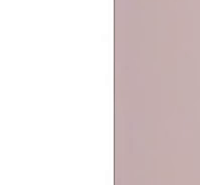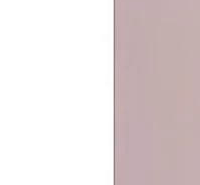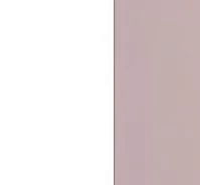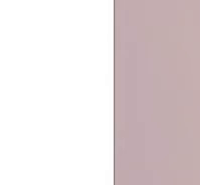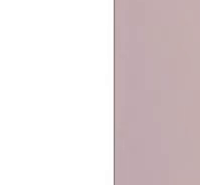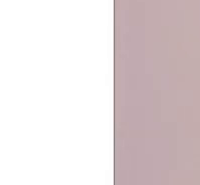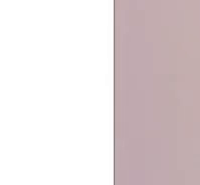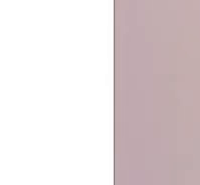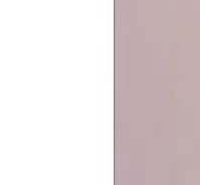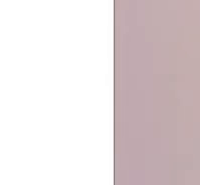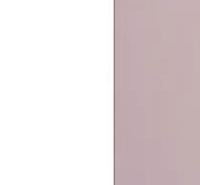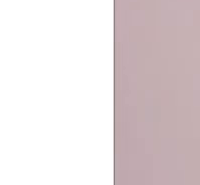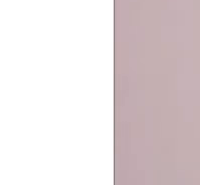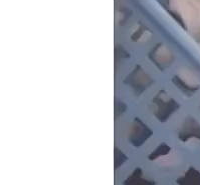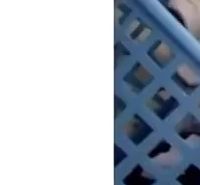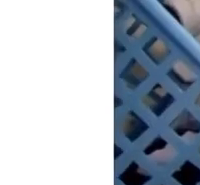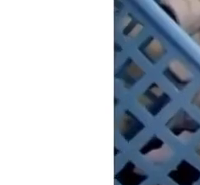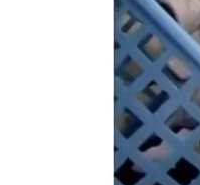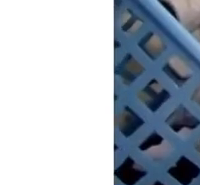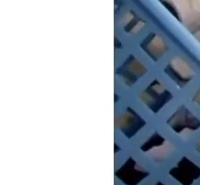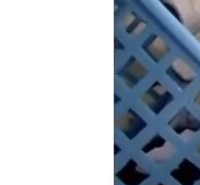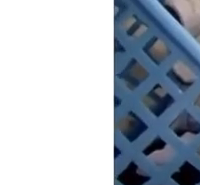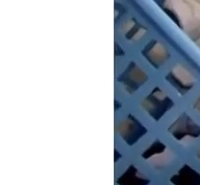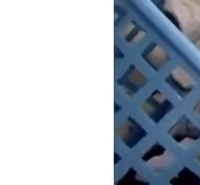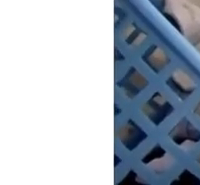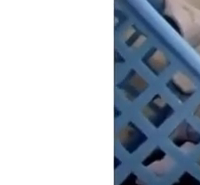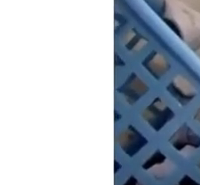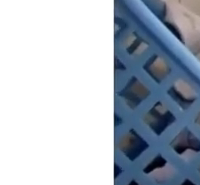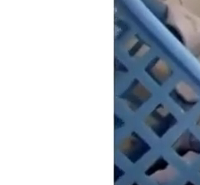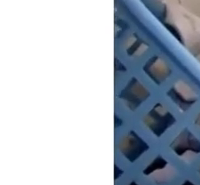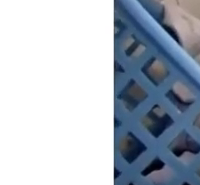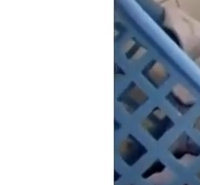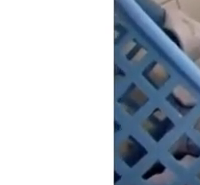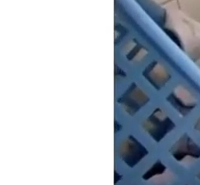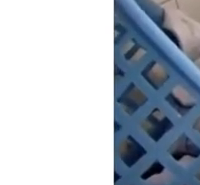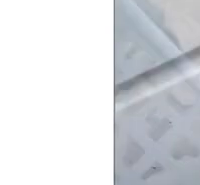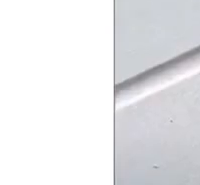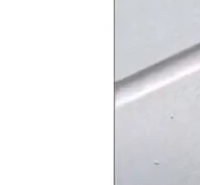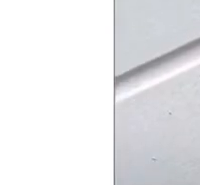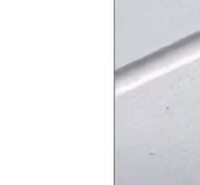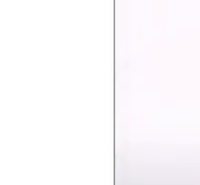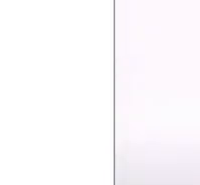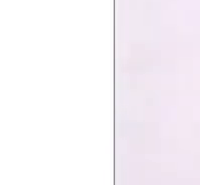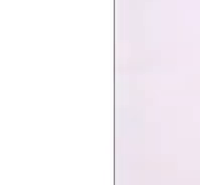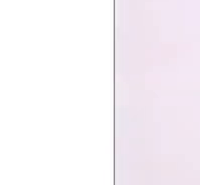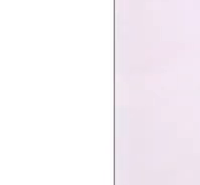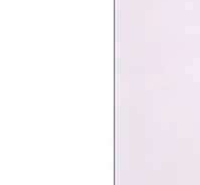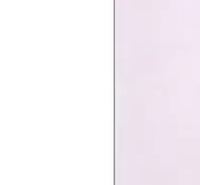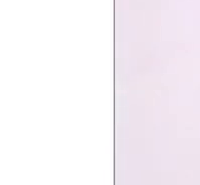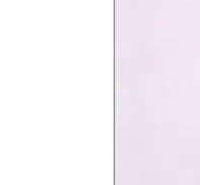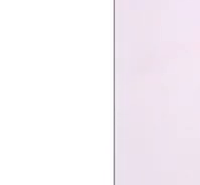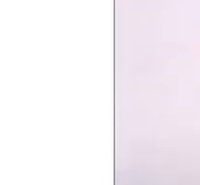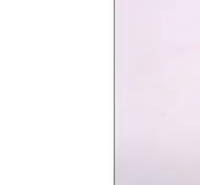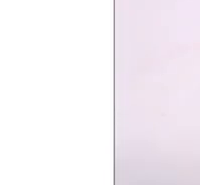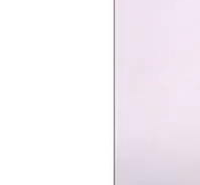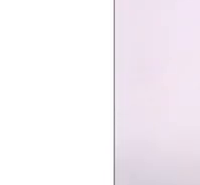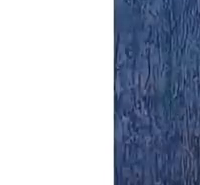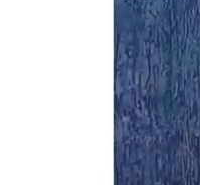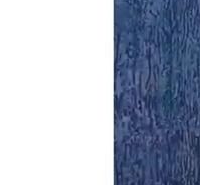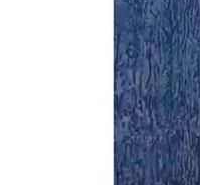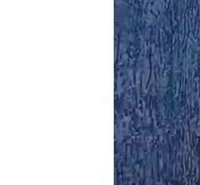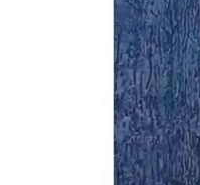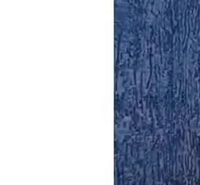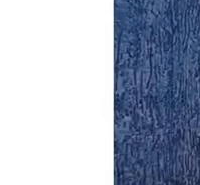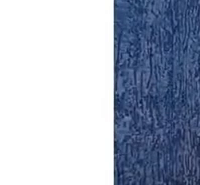tarde até 8 e meia da noite. O cliente economiza quando concentra a maior parte do consumo nos horários fora desta faixa,